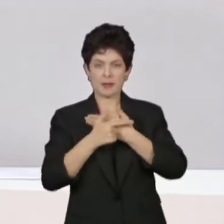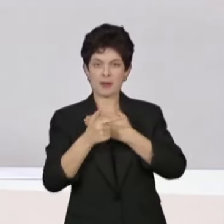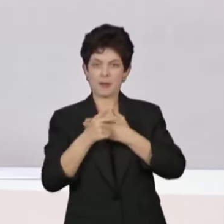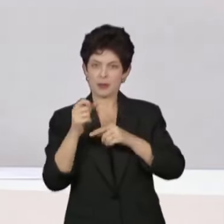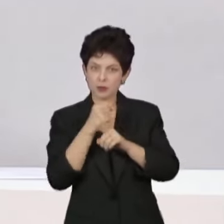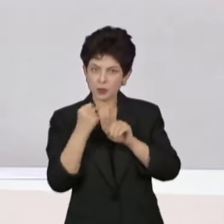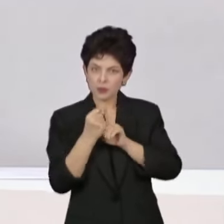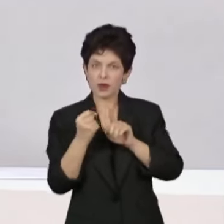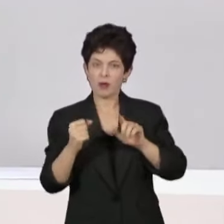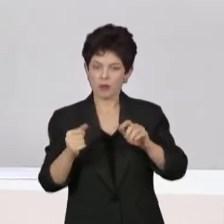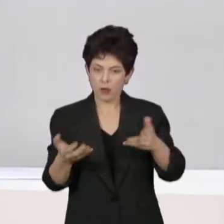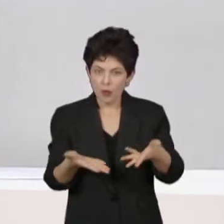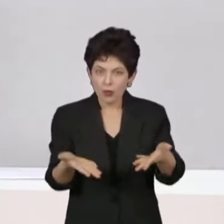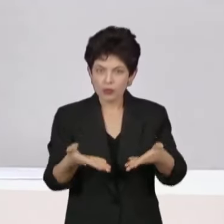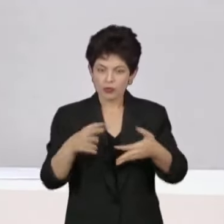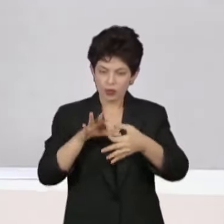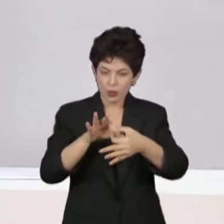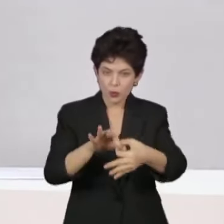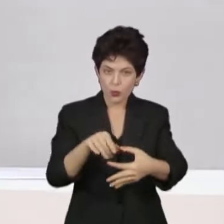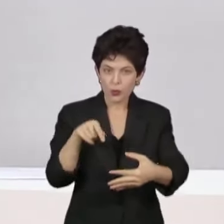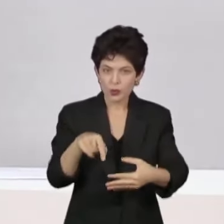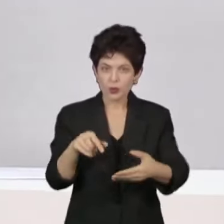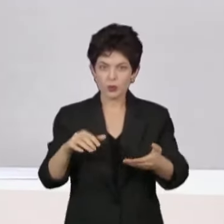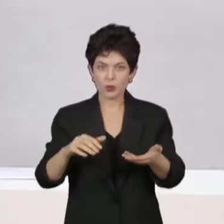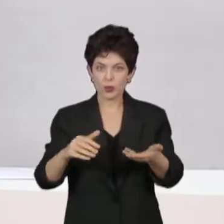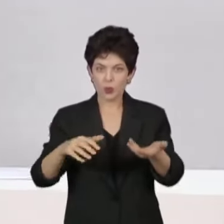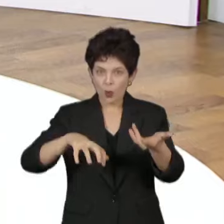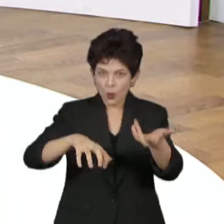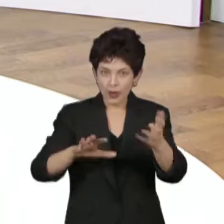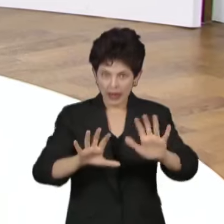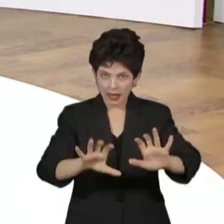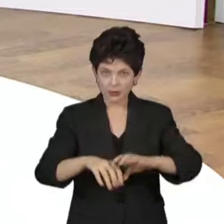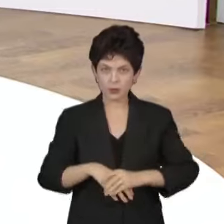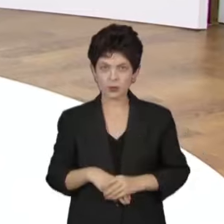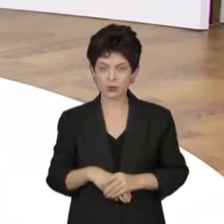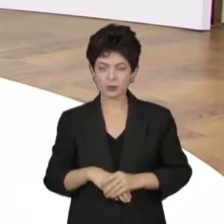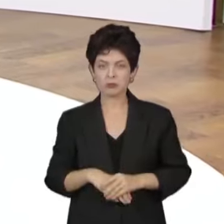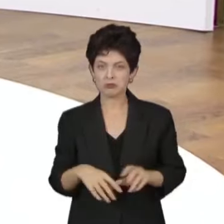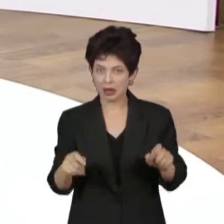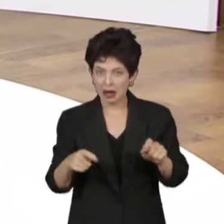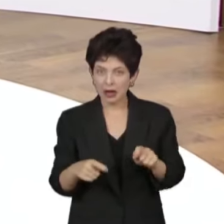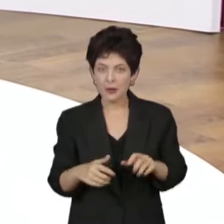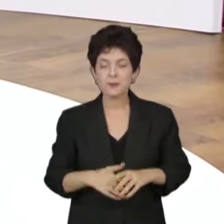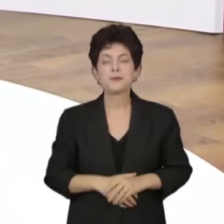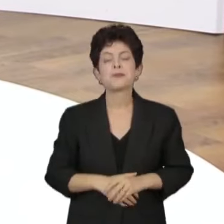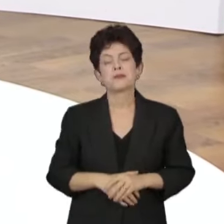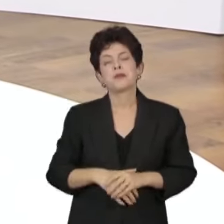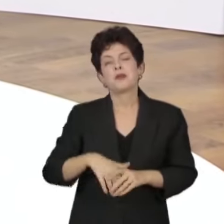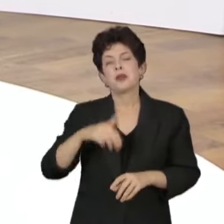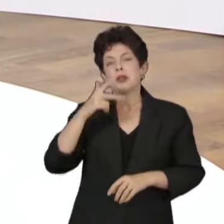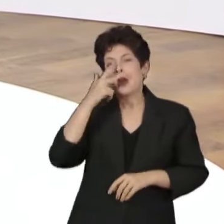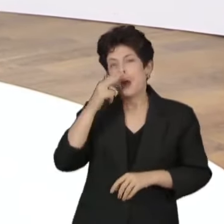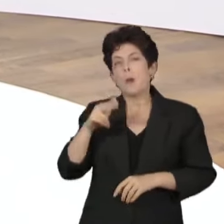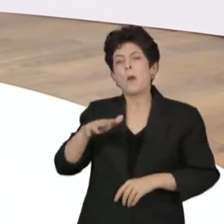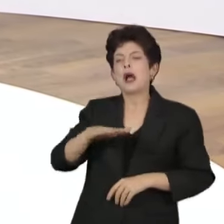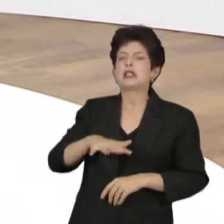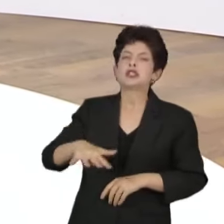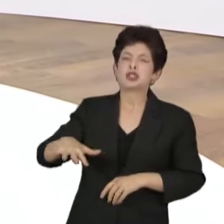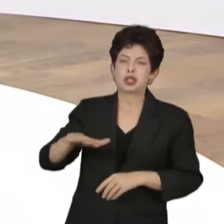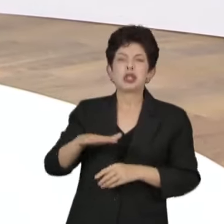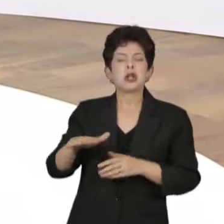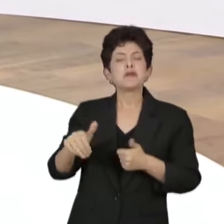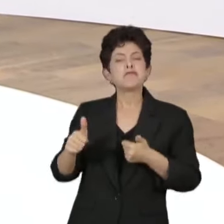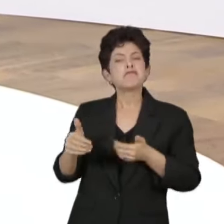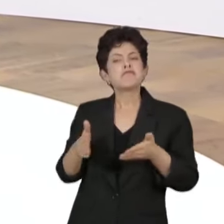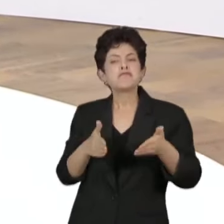no atual cenário com o Congresso que a gente tem? Eu acho que o Supremo, no geral, anda na